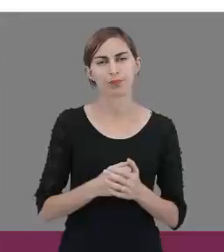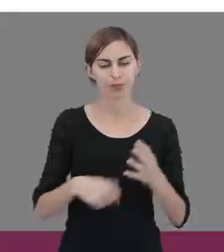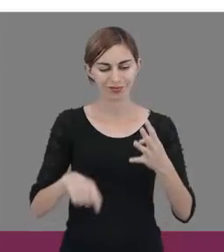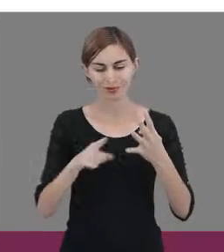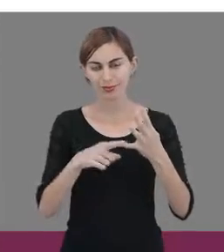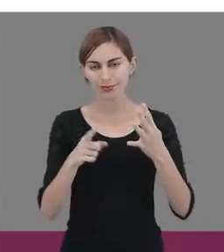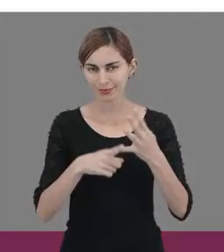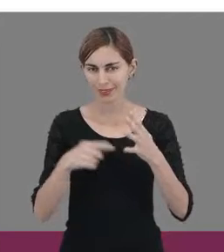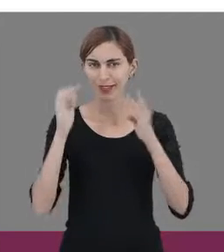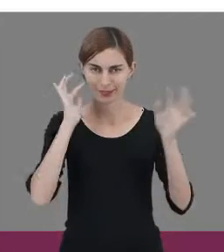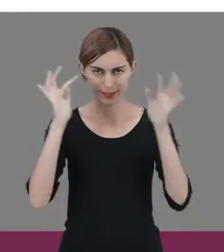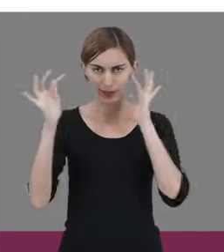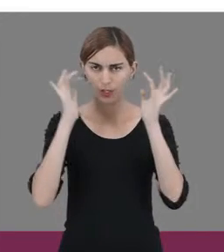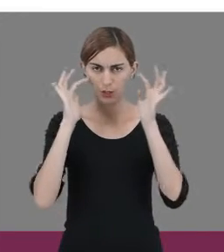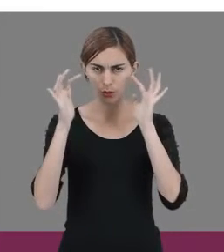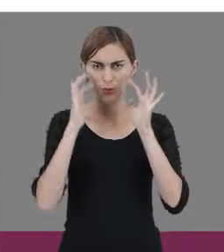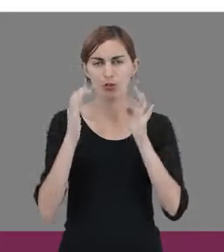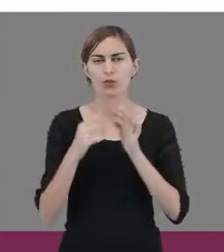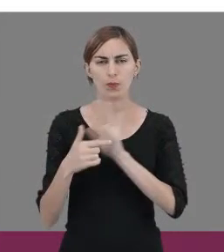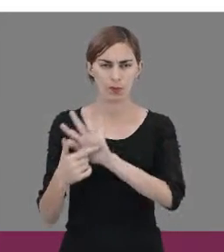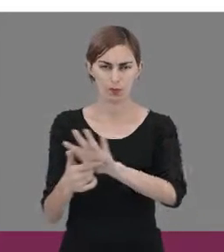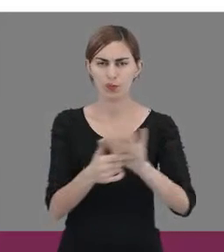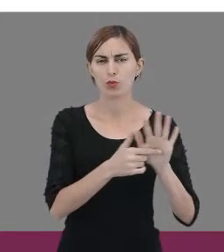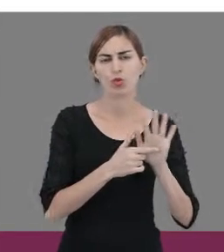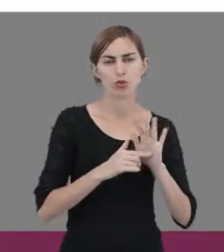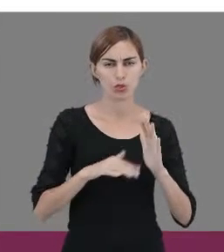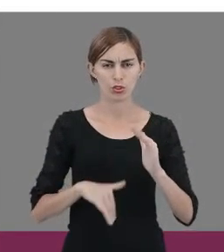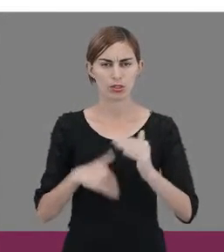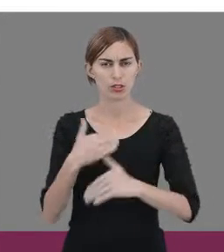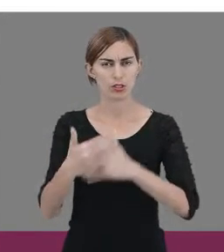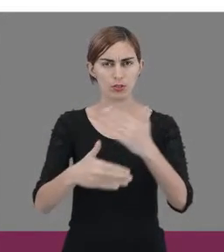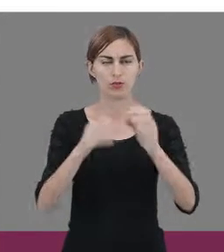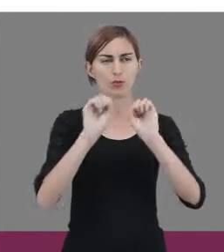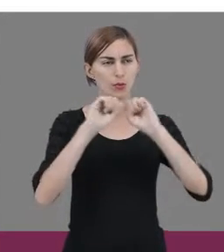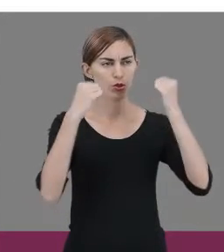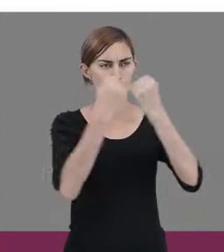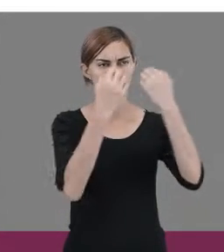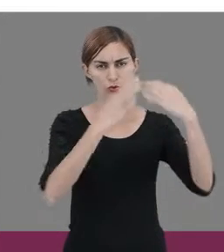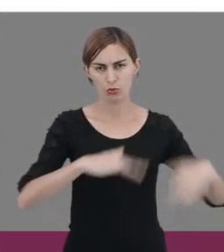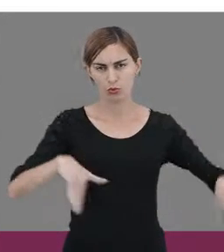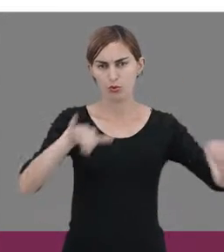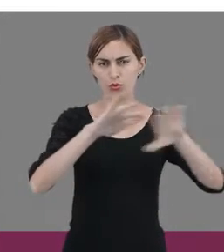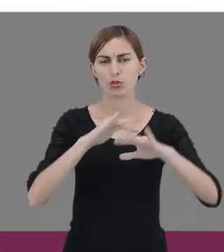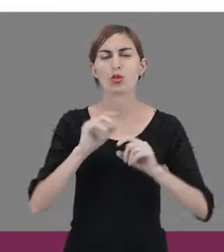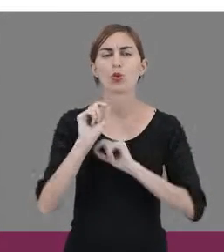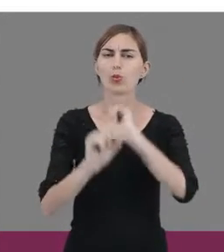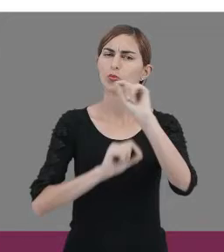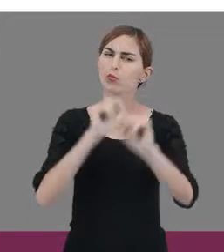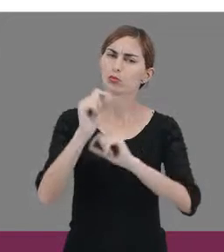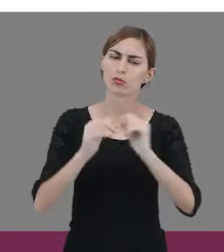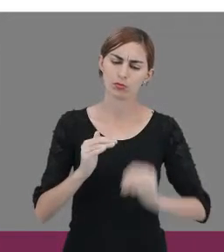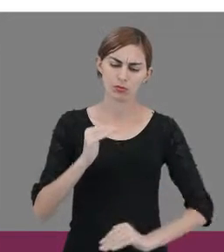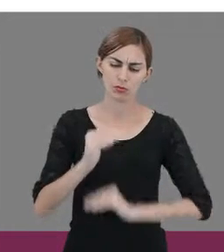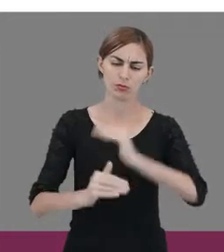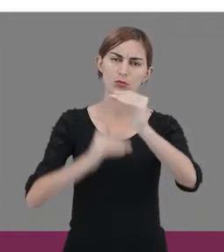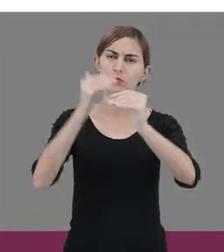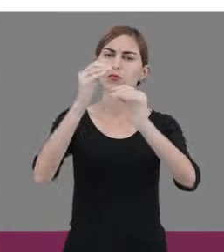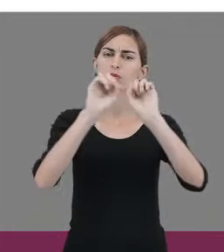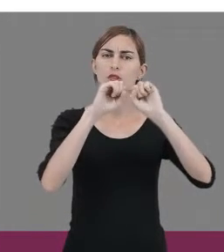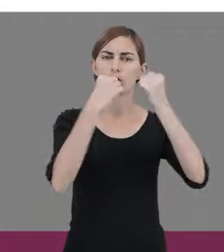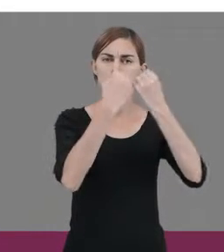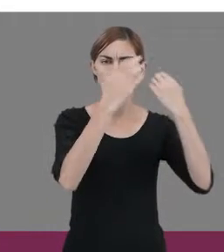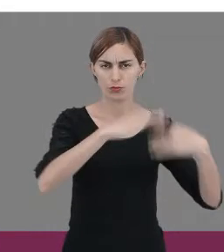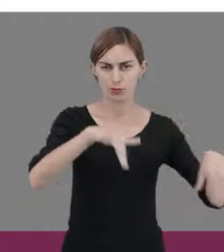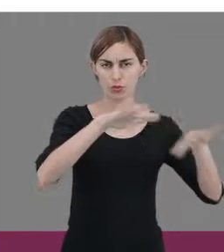teóricos do desenvolvimento apresentam o desenvolvimento social. O que seria isso? O desenvolvimento social é